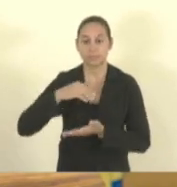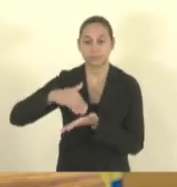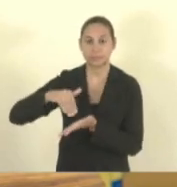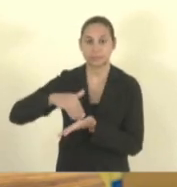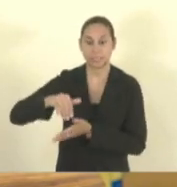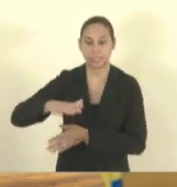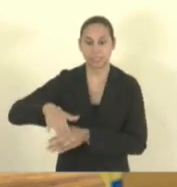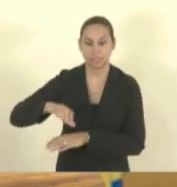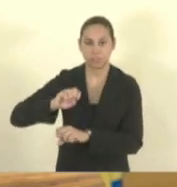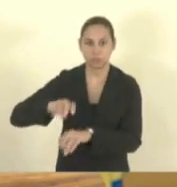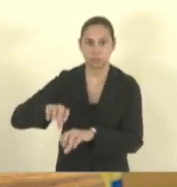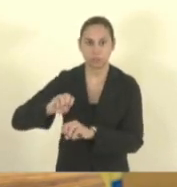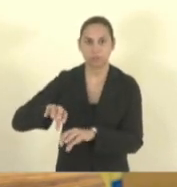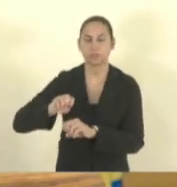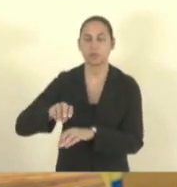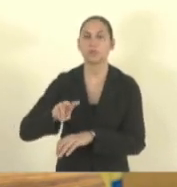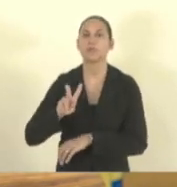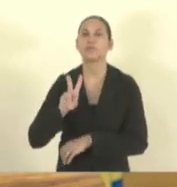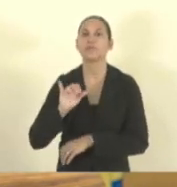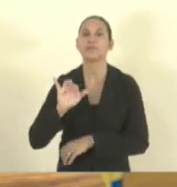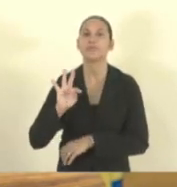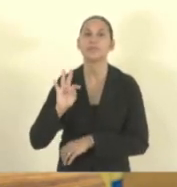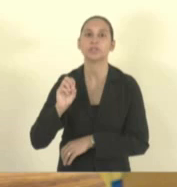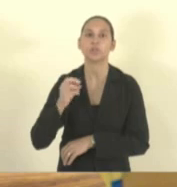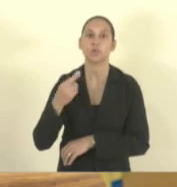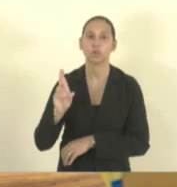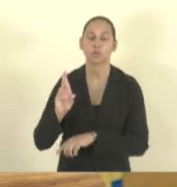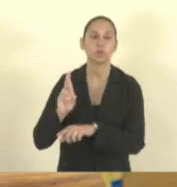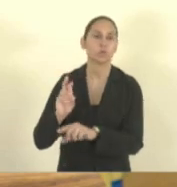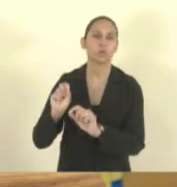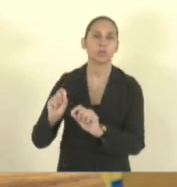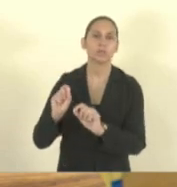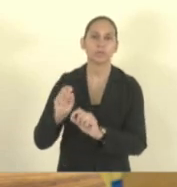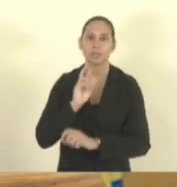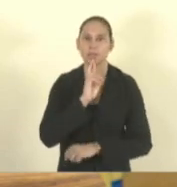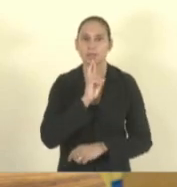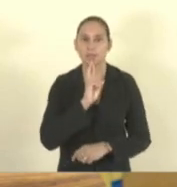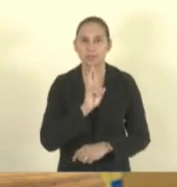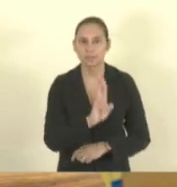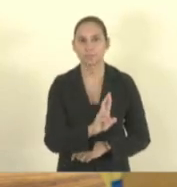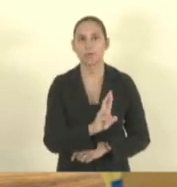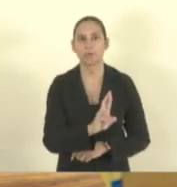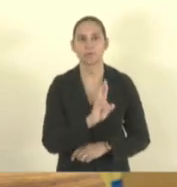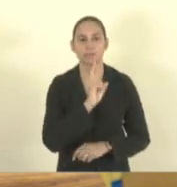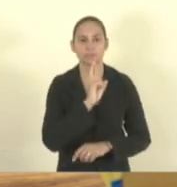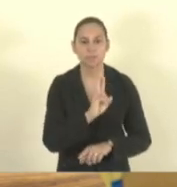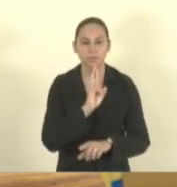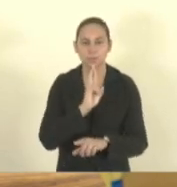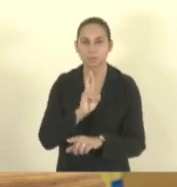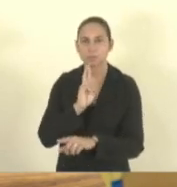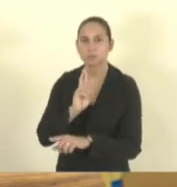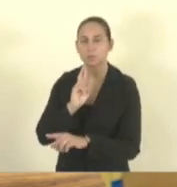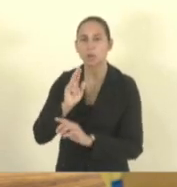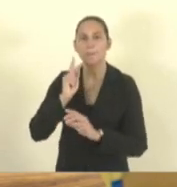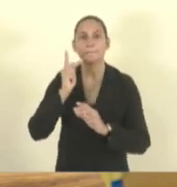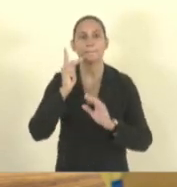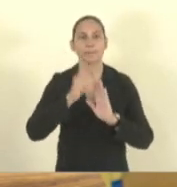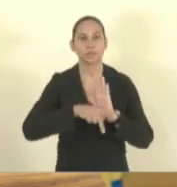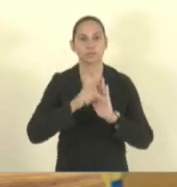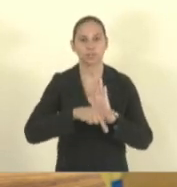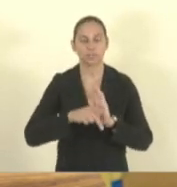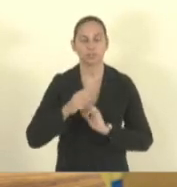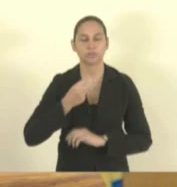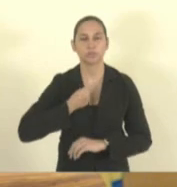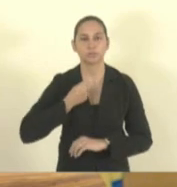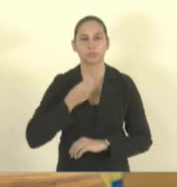Estado de Educação, Sr. Vitor de Ângela, encaminha a resposta aos pedidos de diligência dos projetos de lei de número